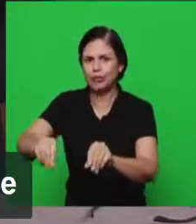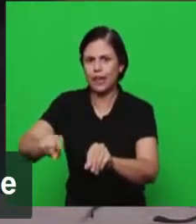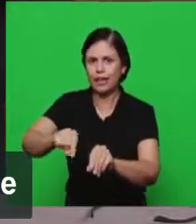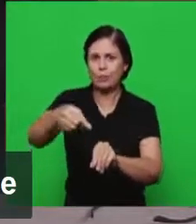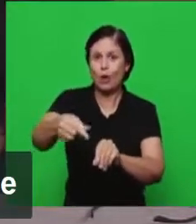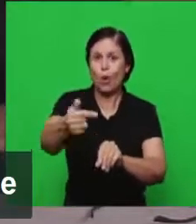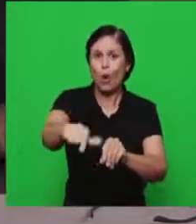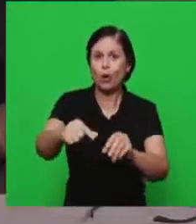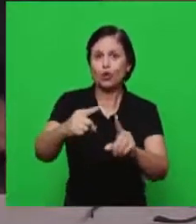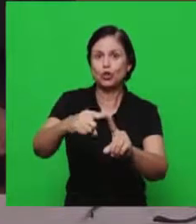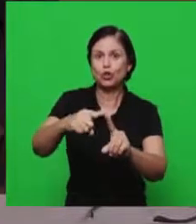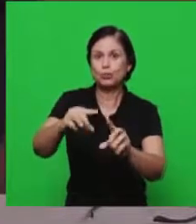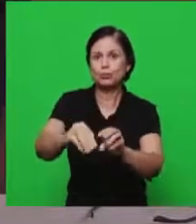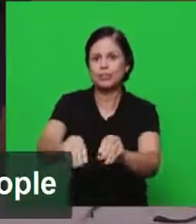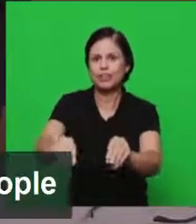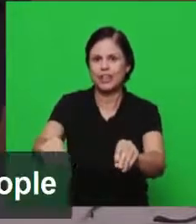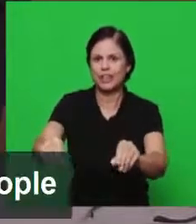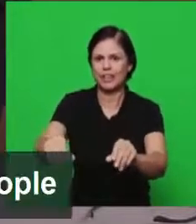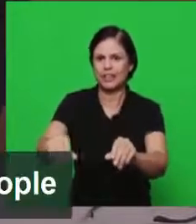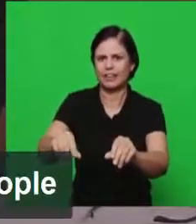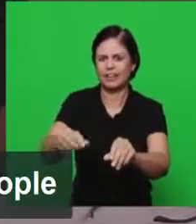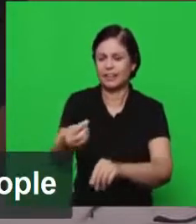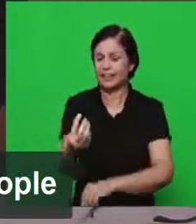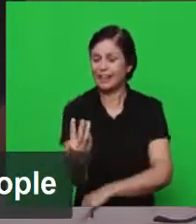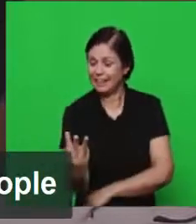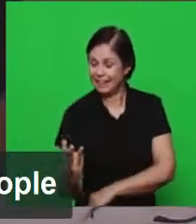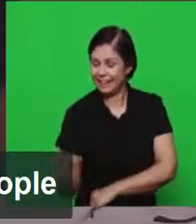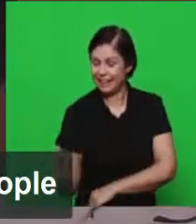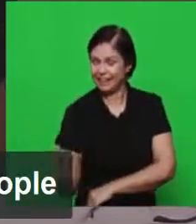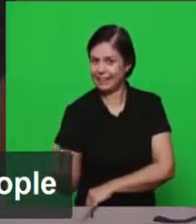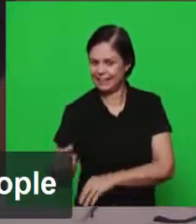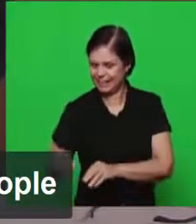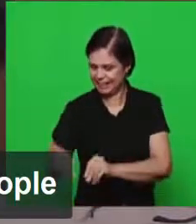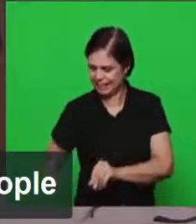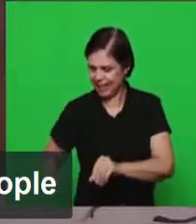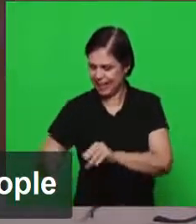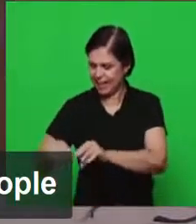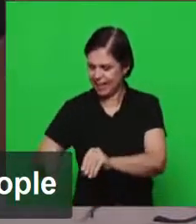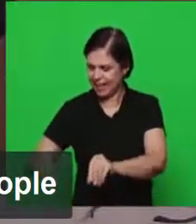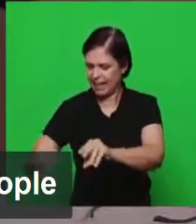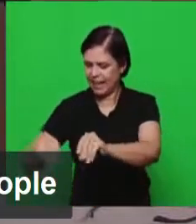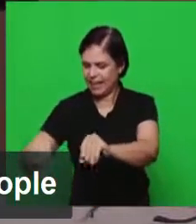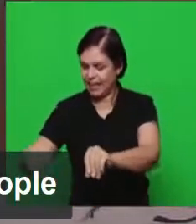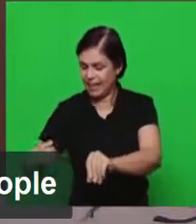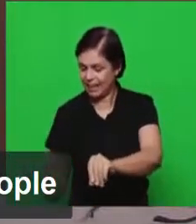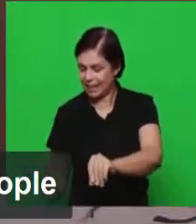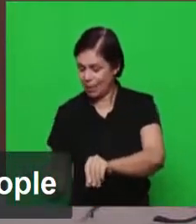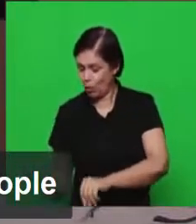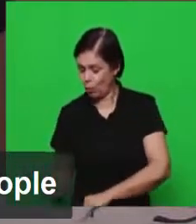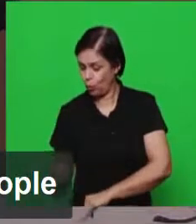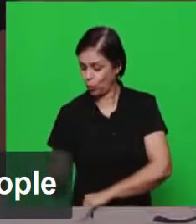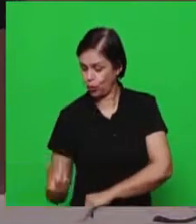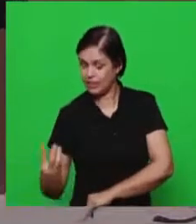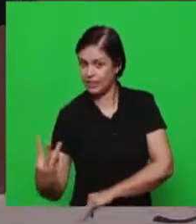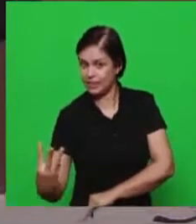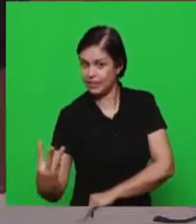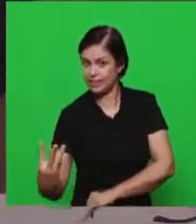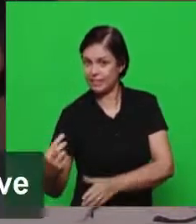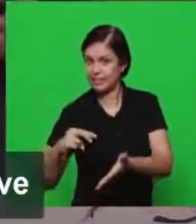então nós vamos ver três aspectos importantes de cada tipo de gente